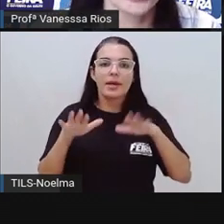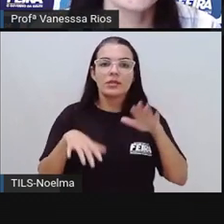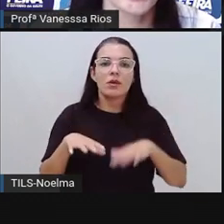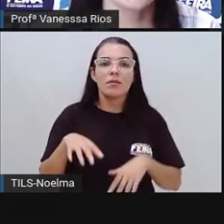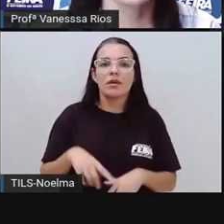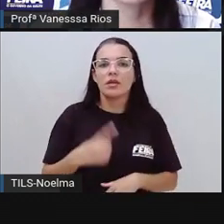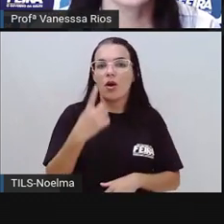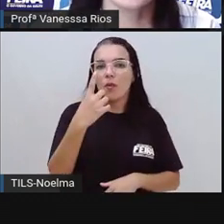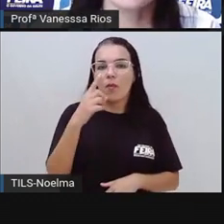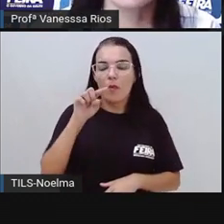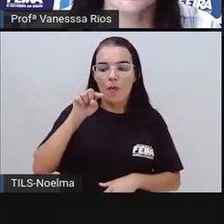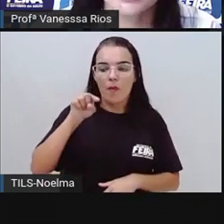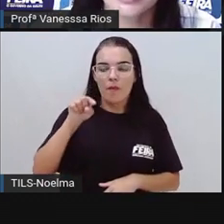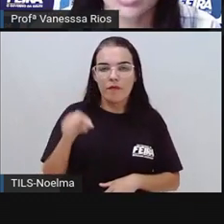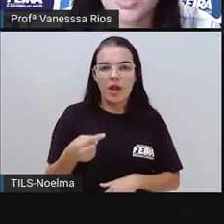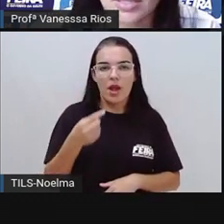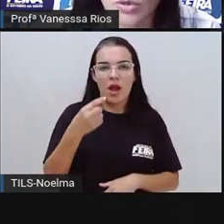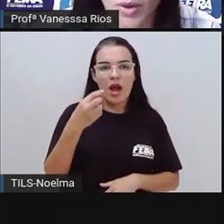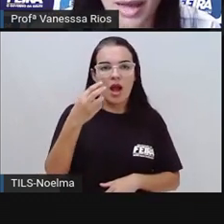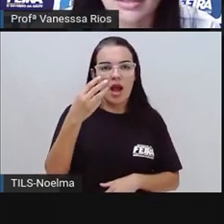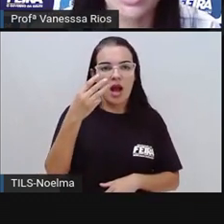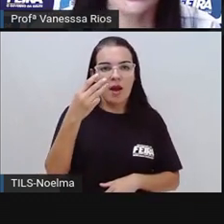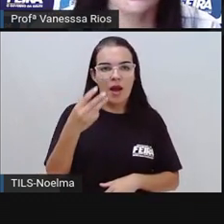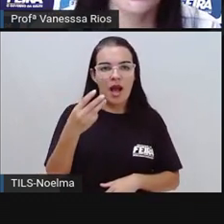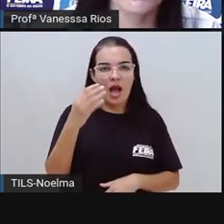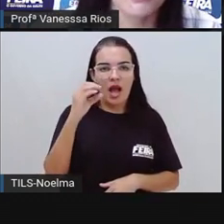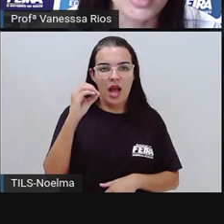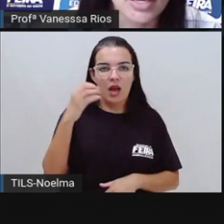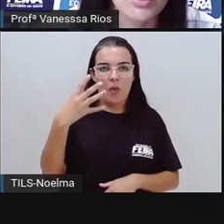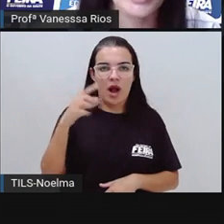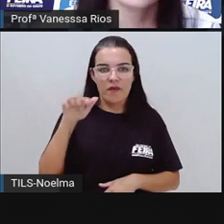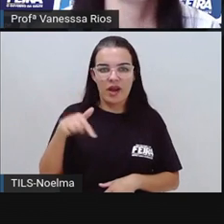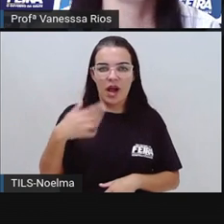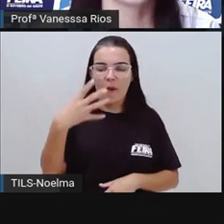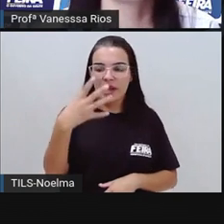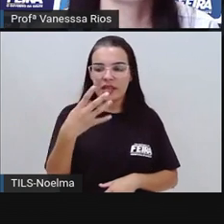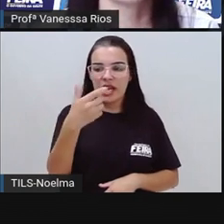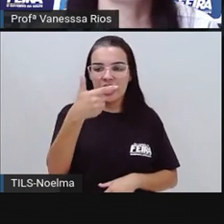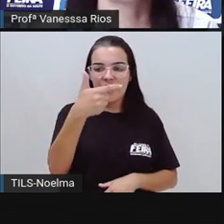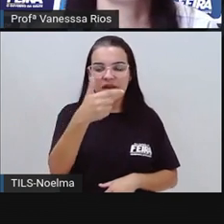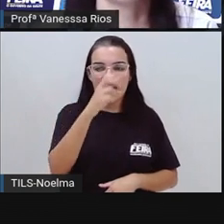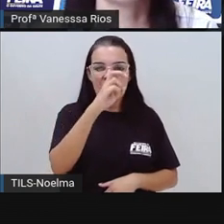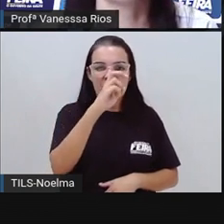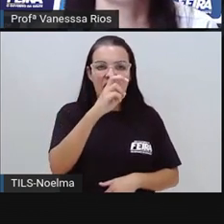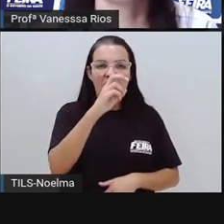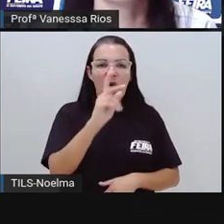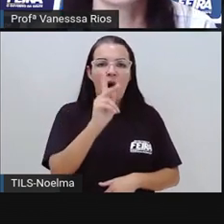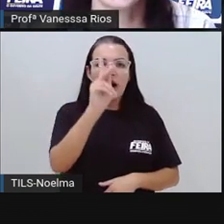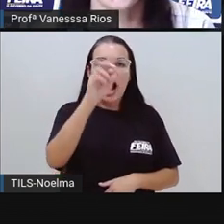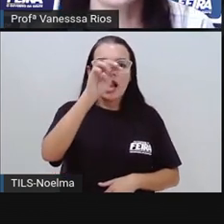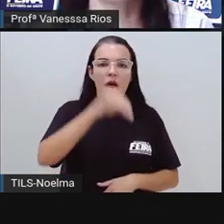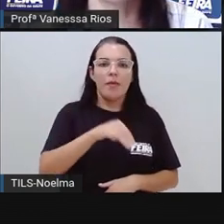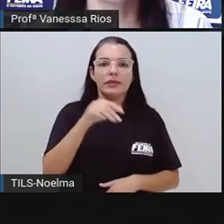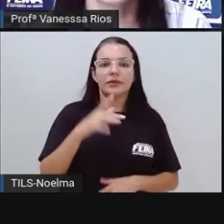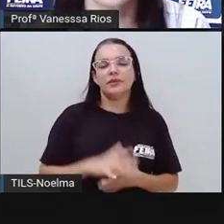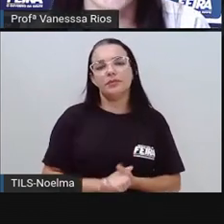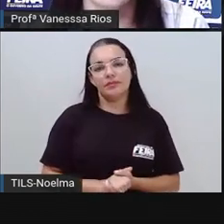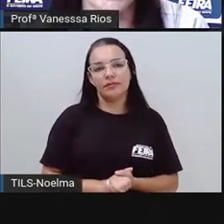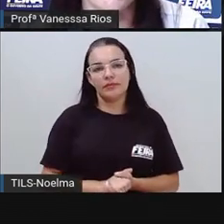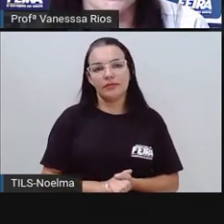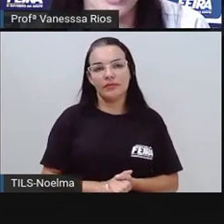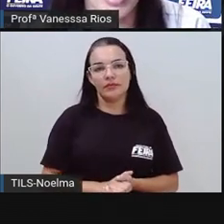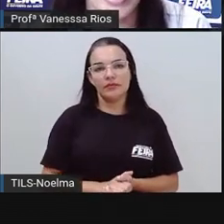corresponde aí a 1.304,425 quilômetros